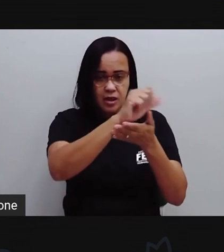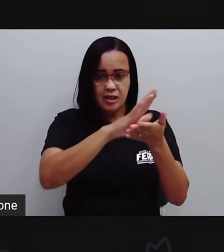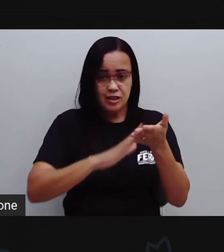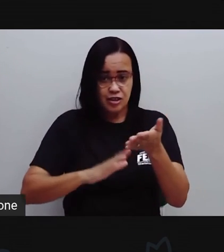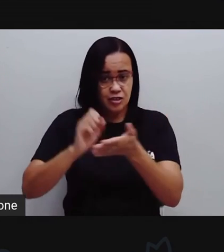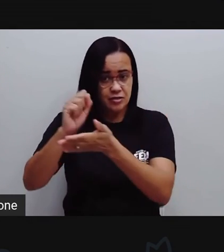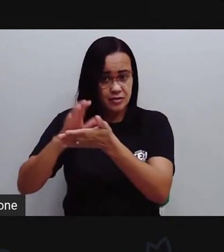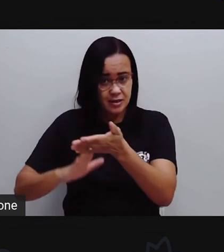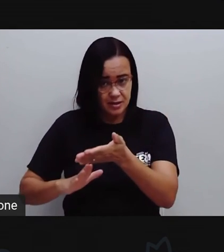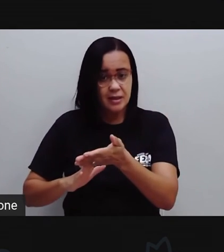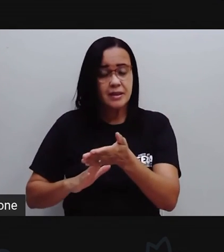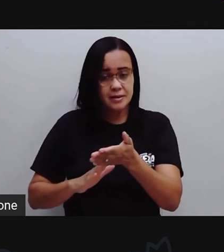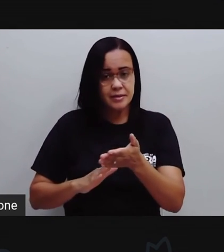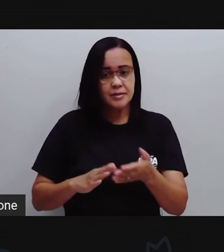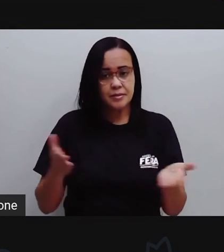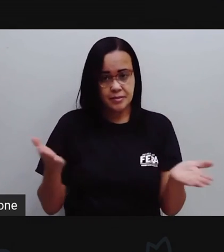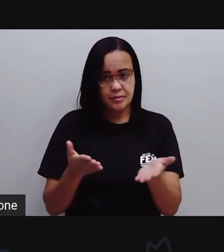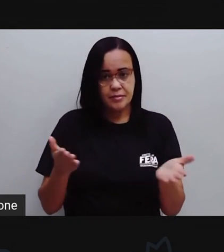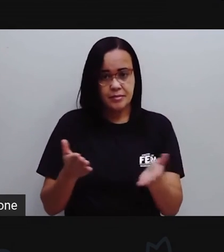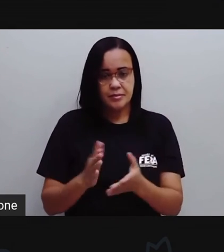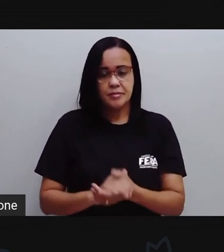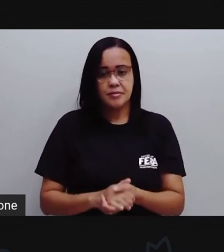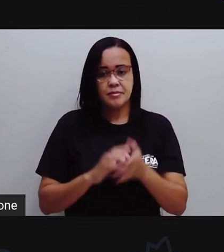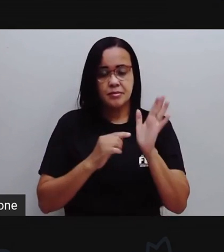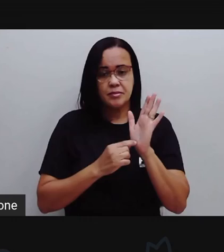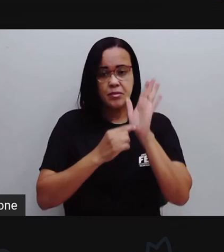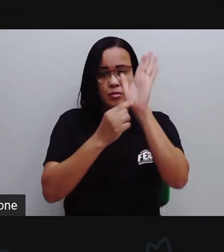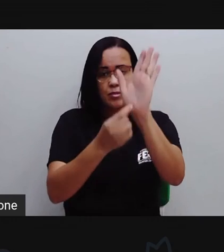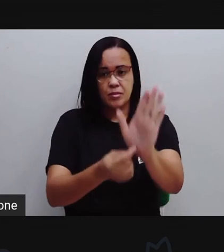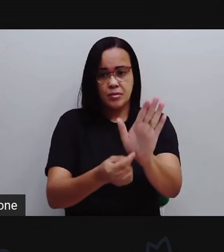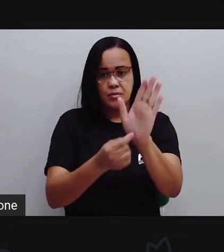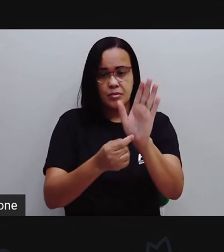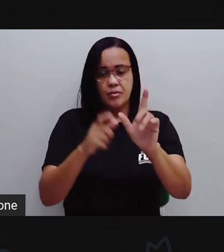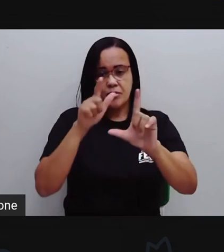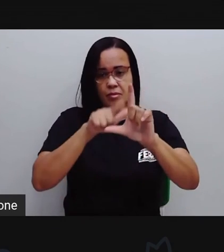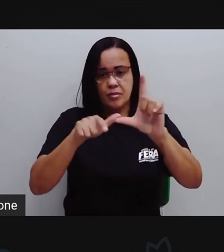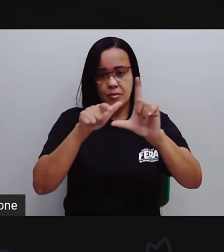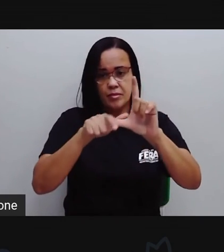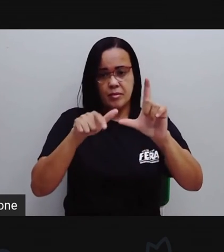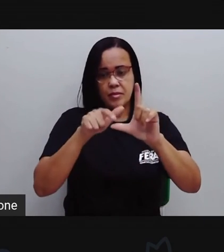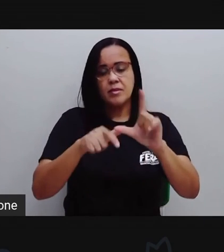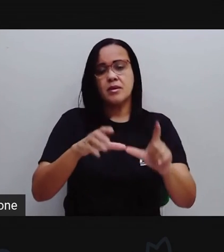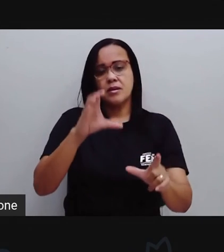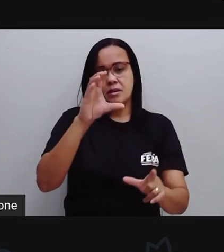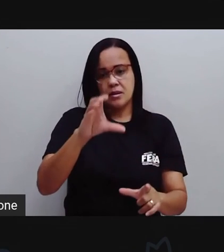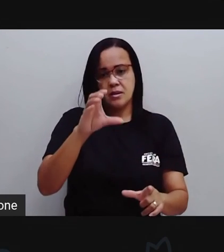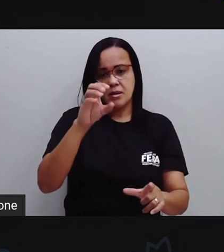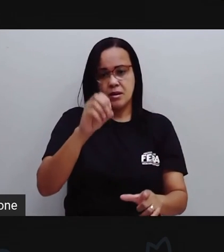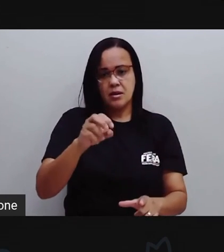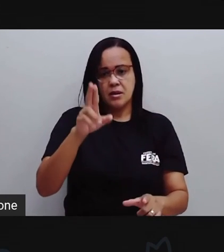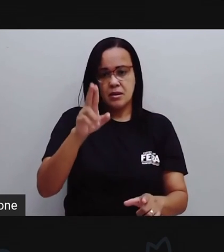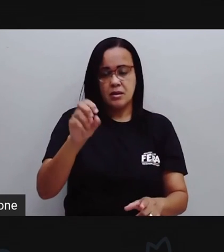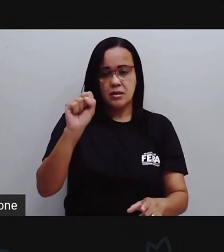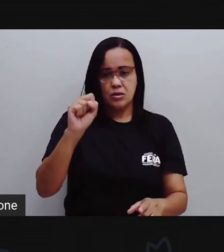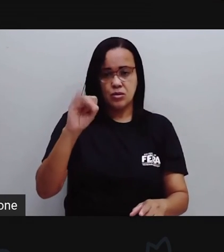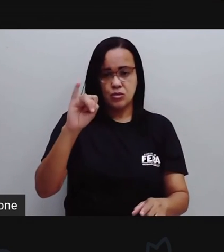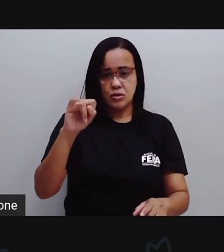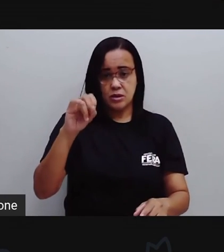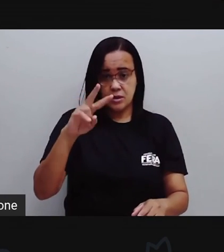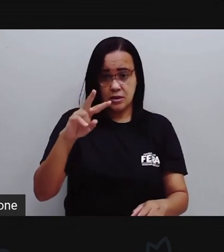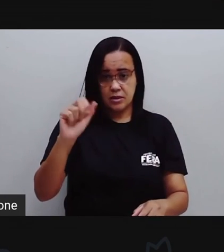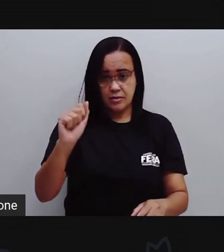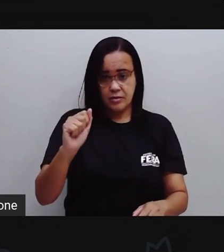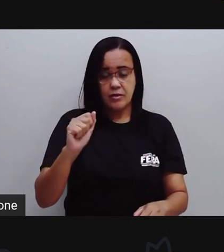cursivas, tá bom? Então a prova é mostrar a letra cursiva, um nome, uma palavra em cima, e vocês vão tentar